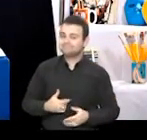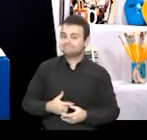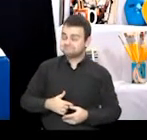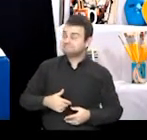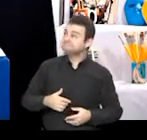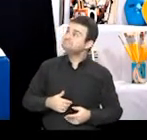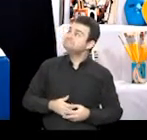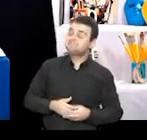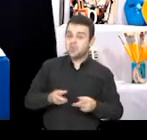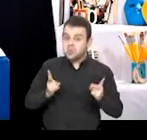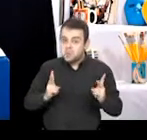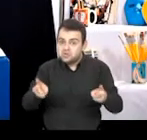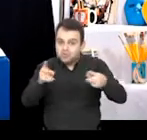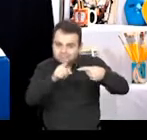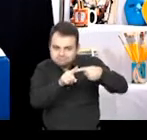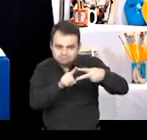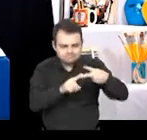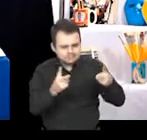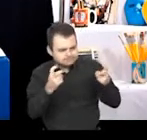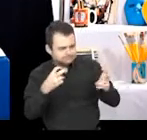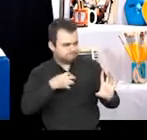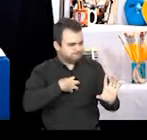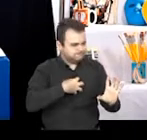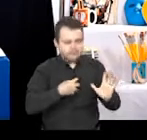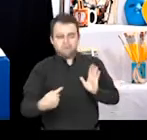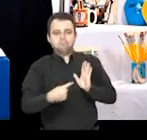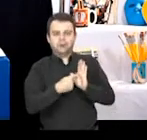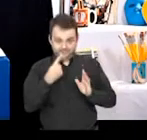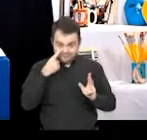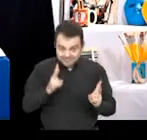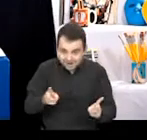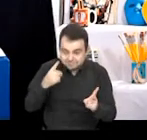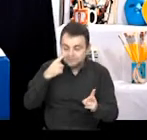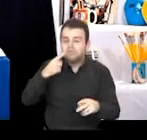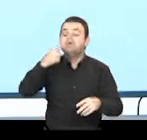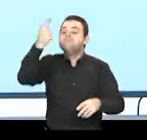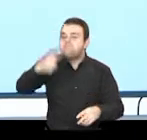de estesia e fruição? Vou apresentar outras imagens.